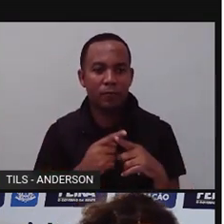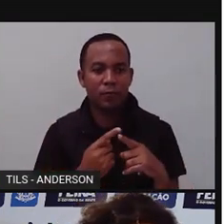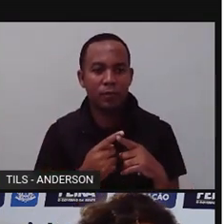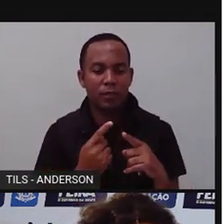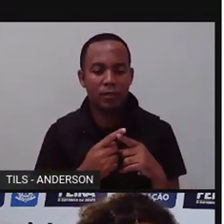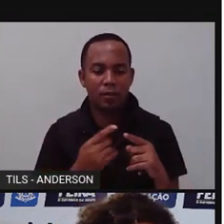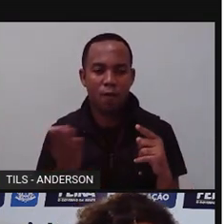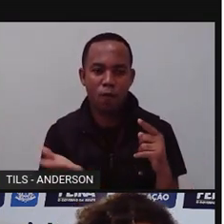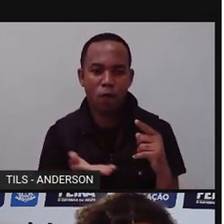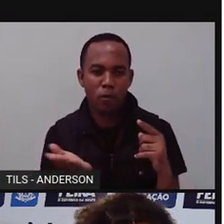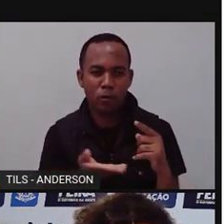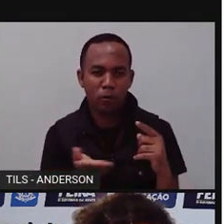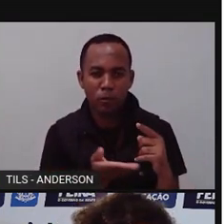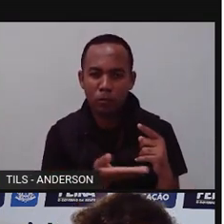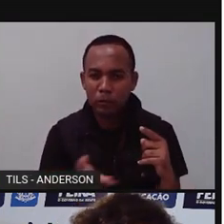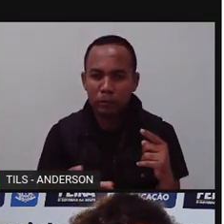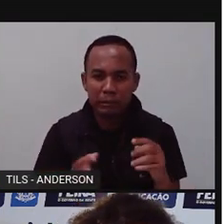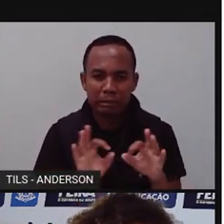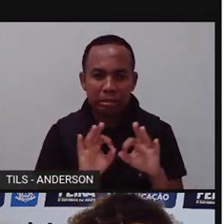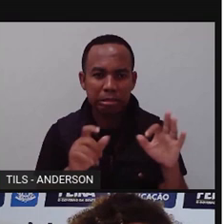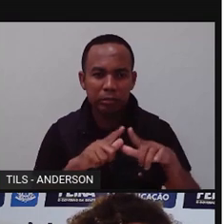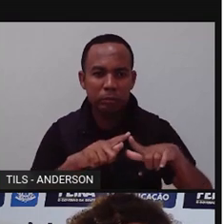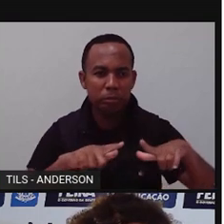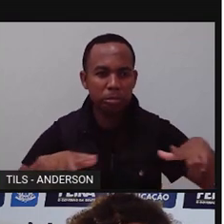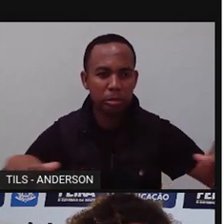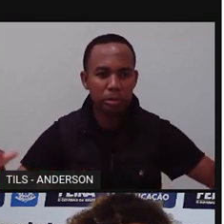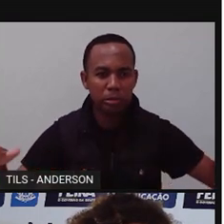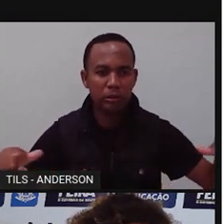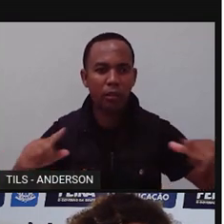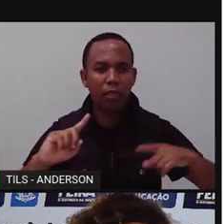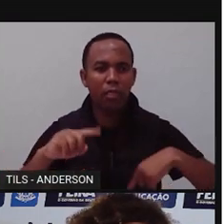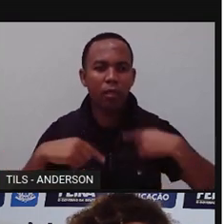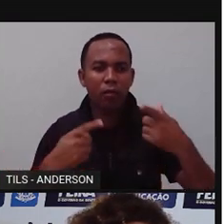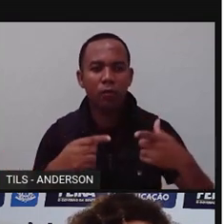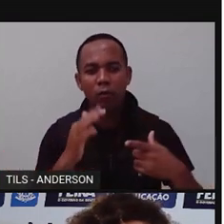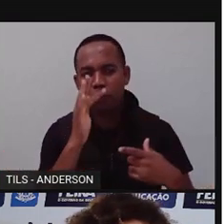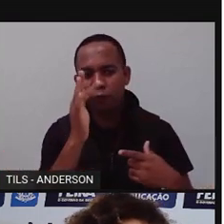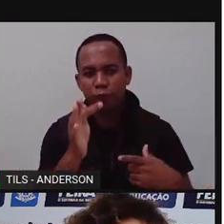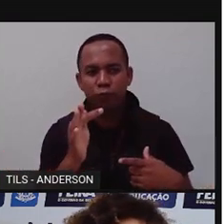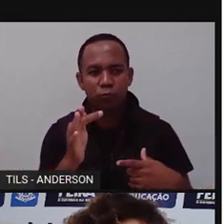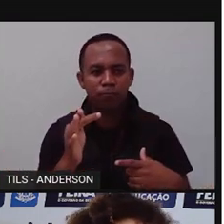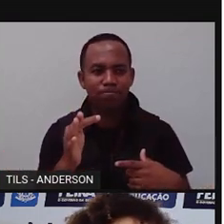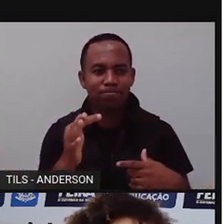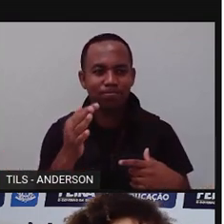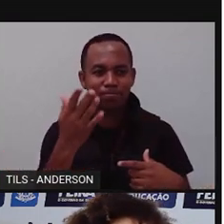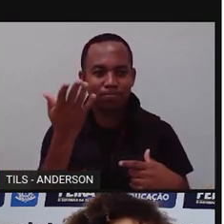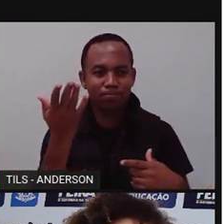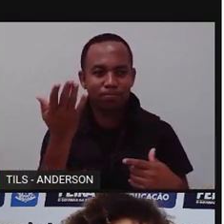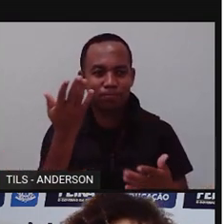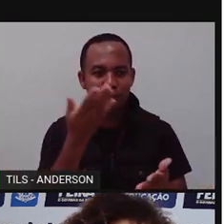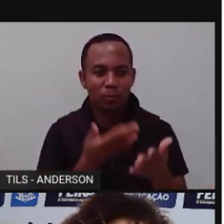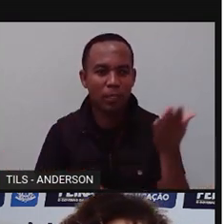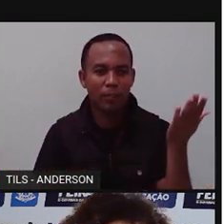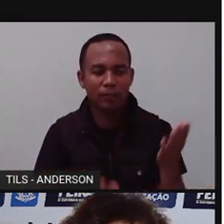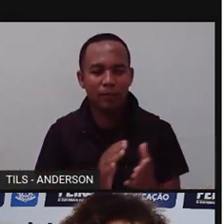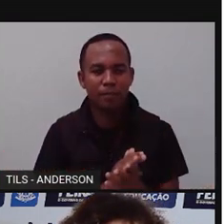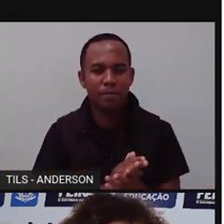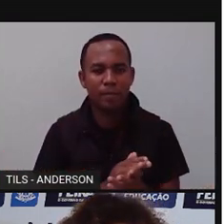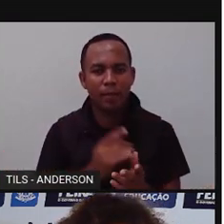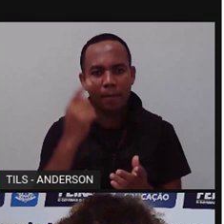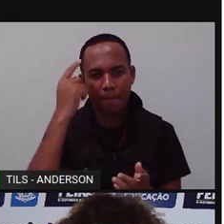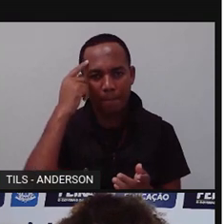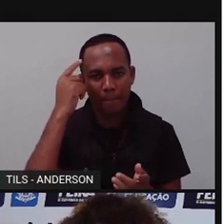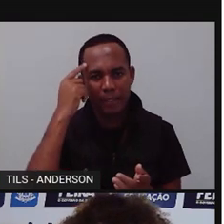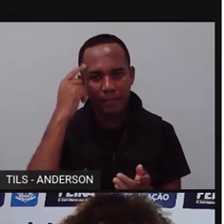florestas e simplesmente deixa tudo coberto. E aí a água, ela cai. É só a gente pensar, né?